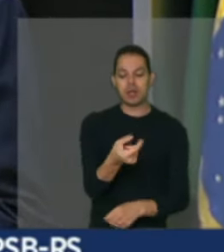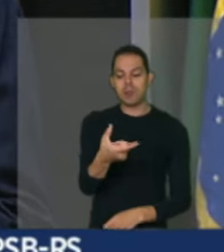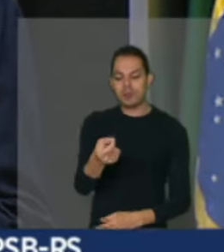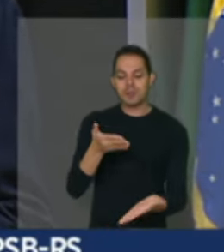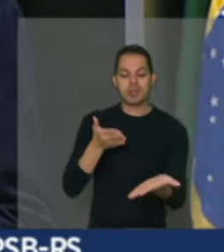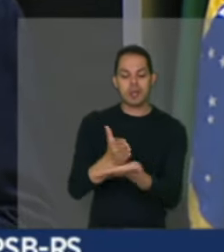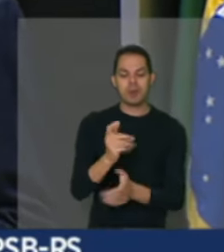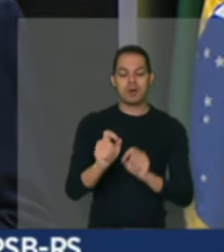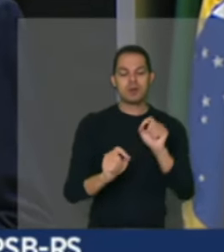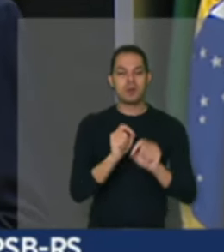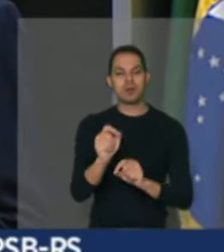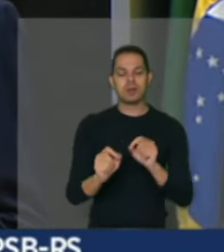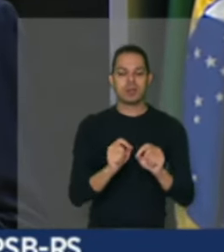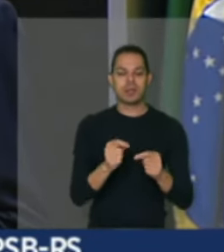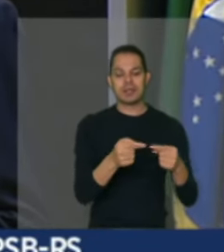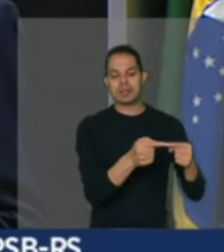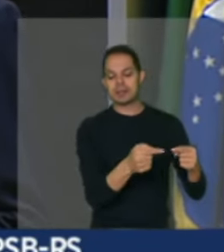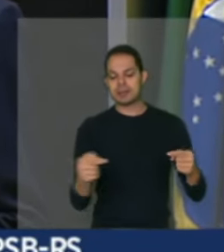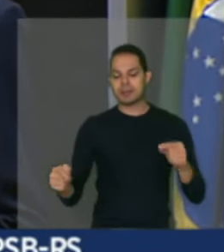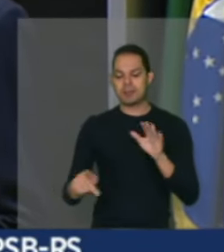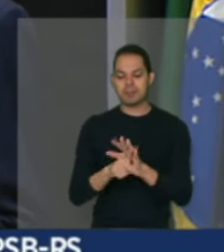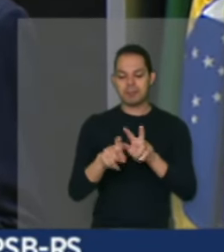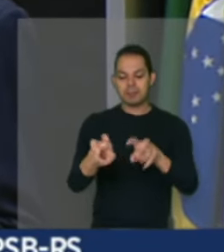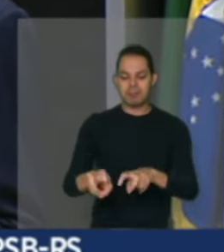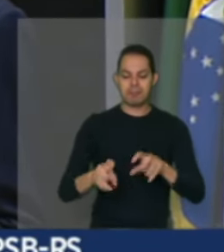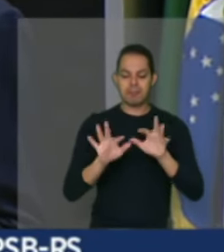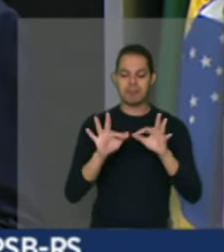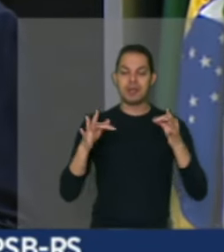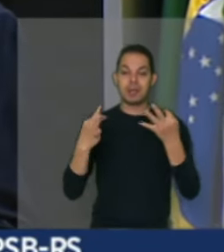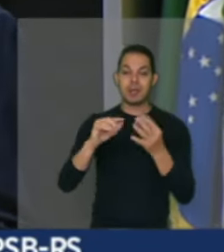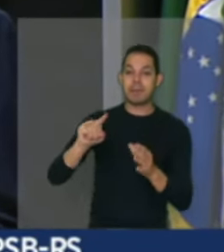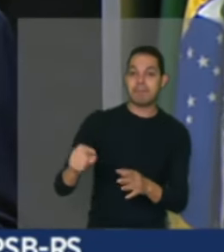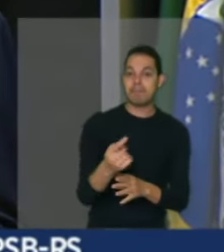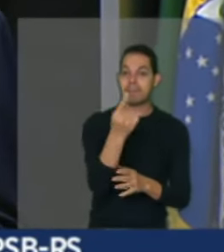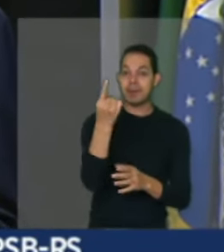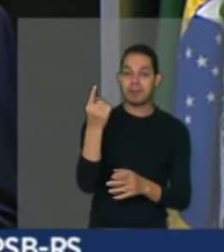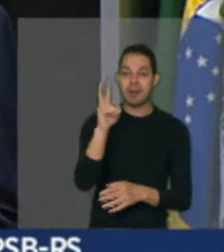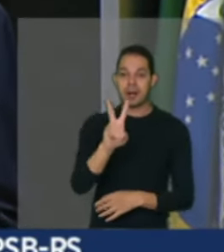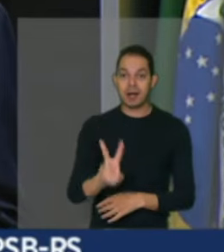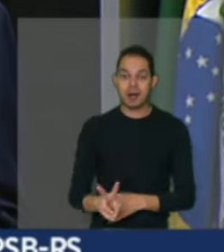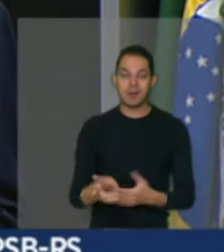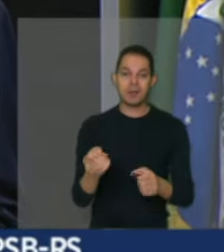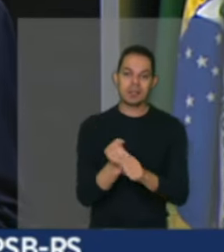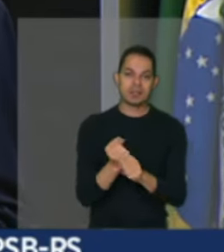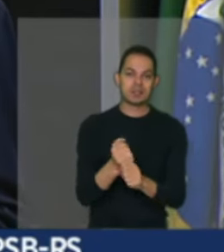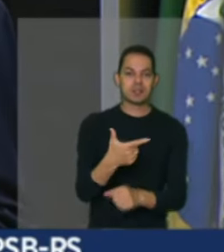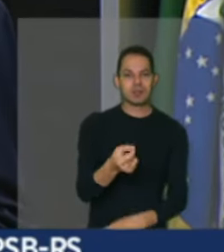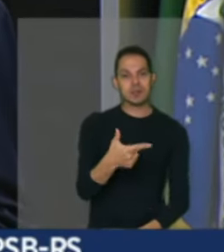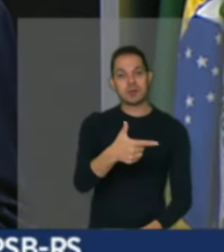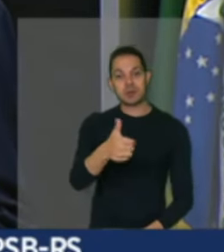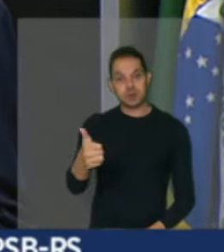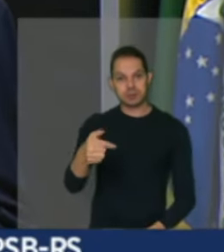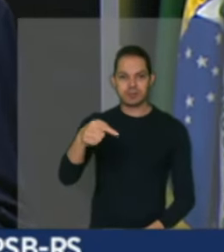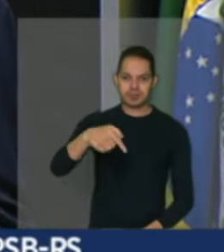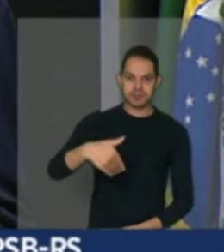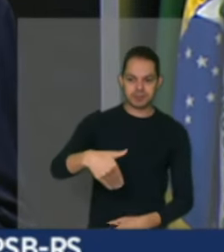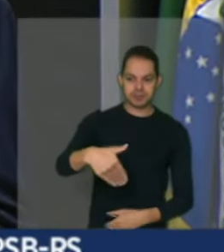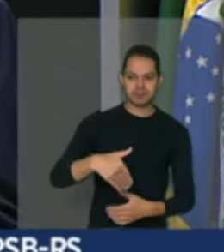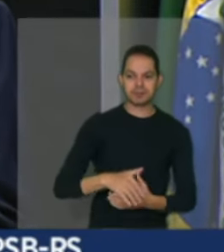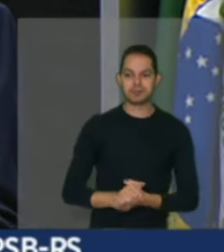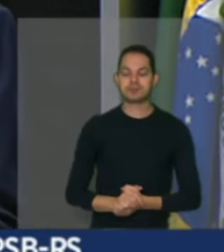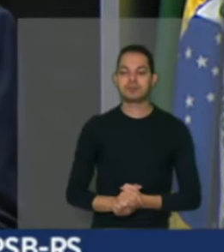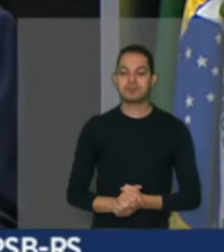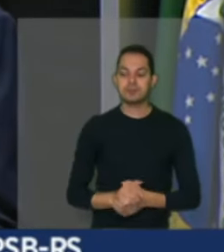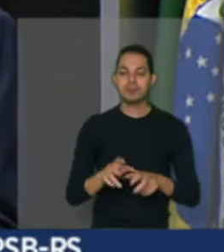a Semana da Agricultura Familiar, que teve a primeira edição, agora, em 2021. Essa mesma